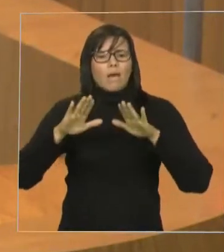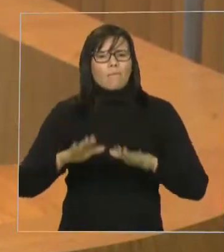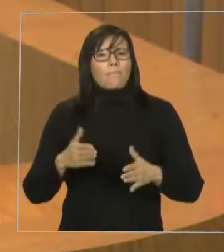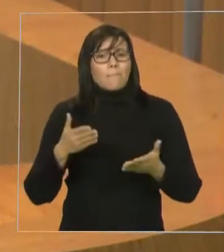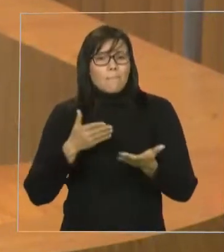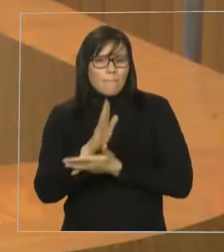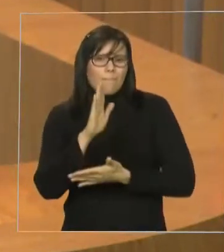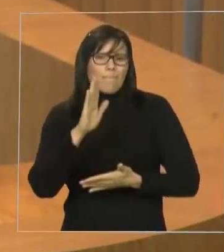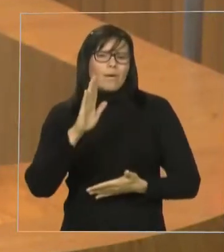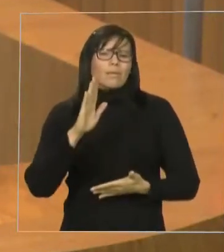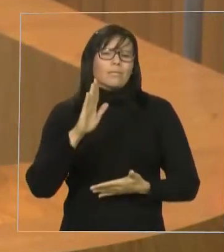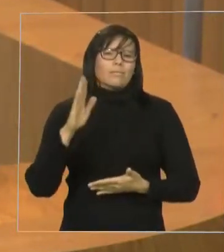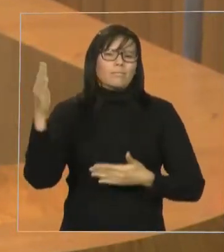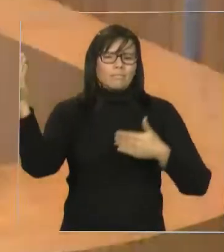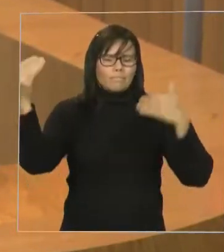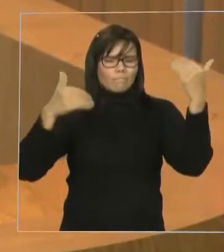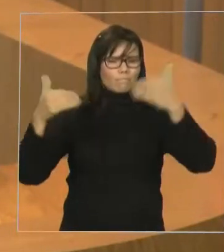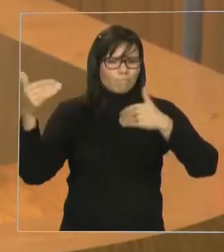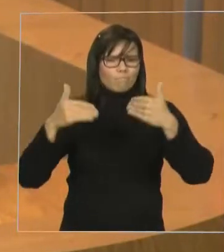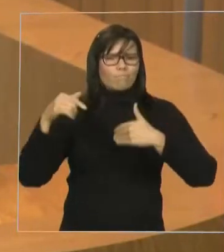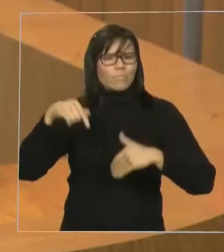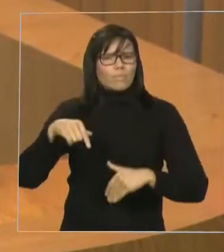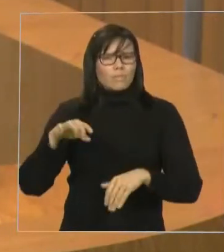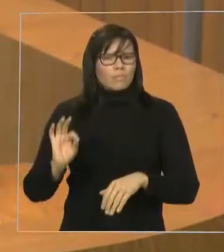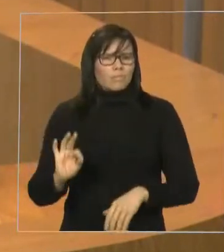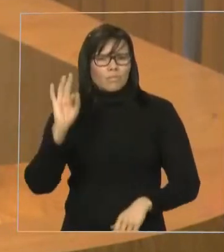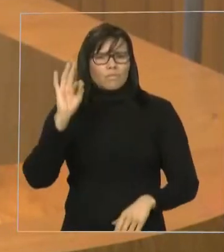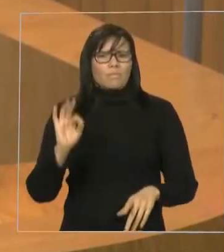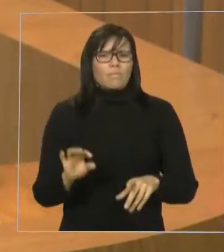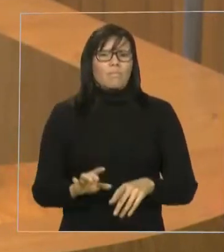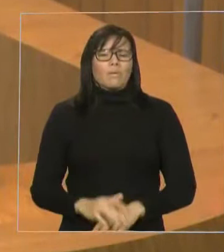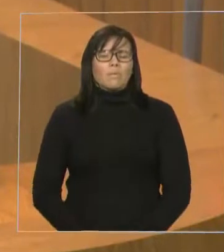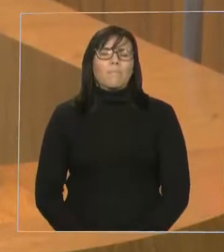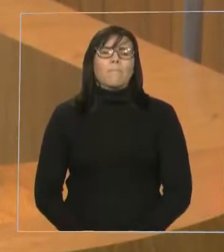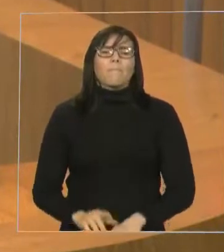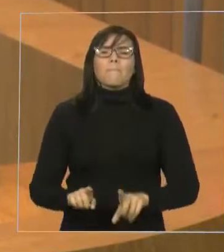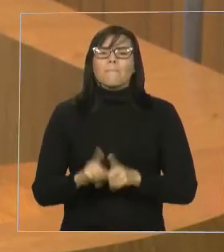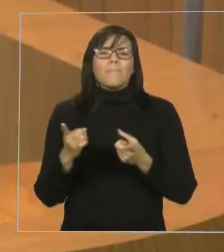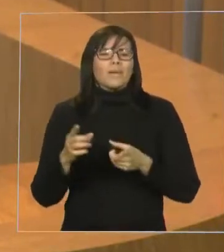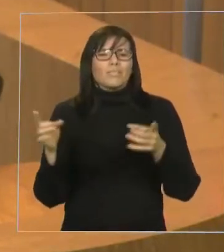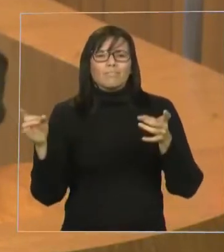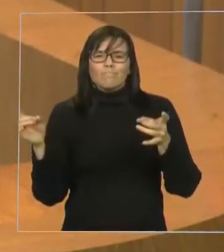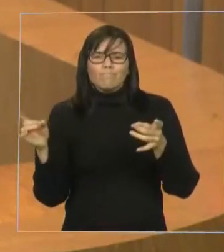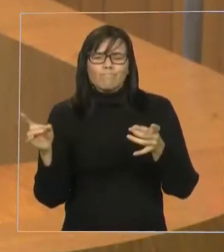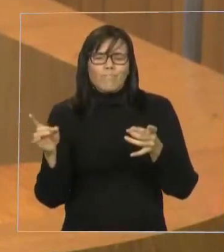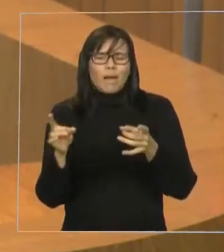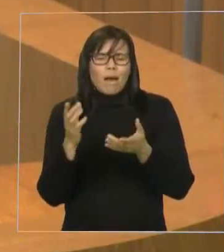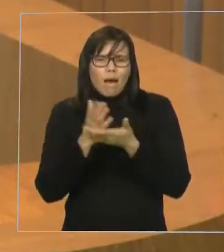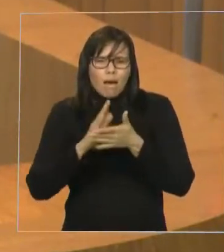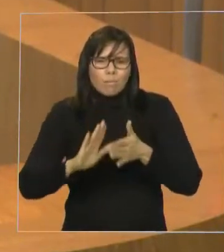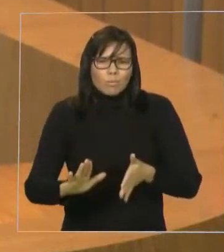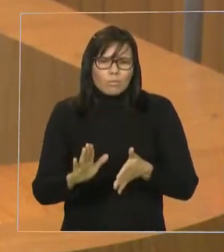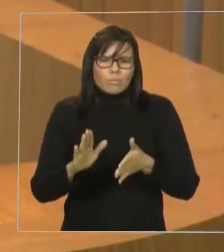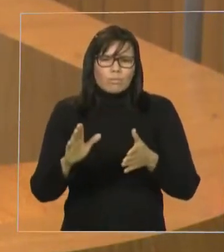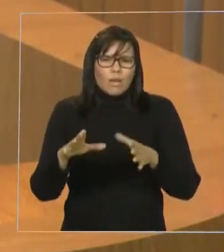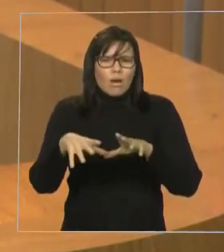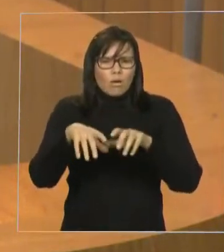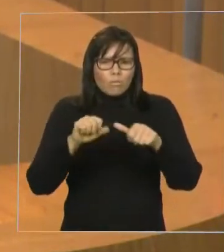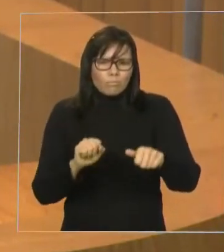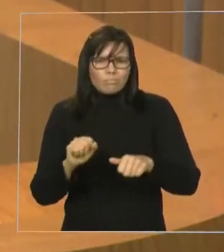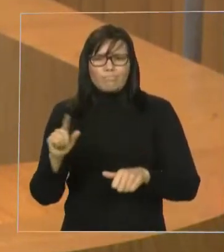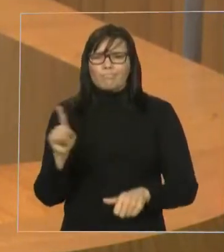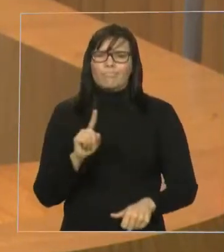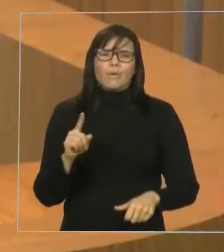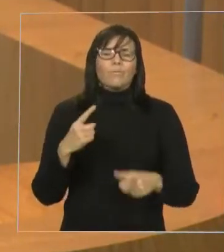E se conclui o curso de medicina, logo após a conclusão, retorno para os seus estados. E aí não